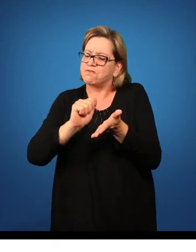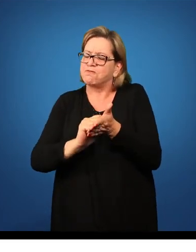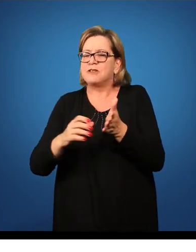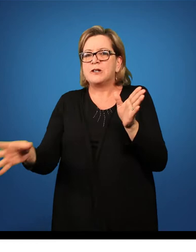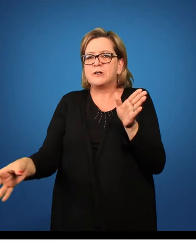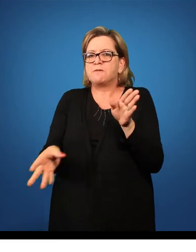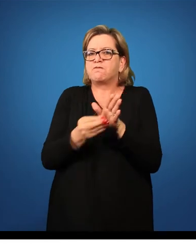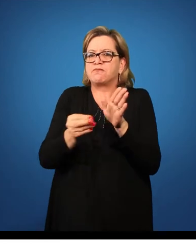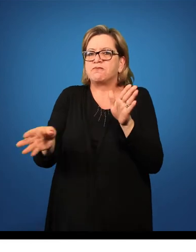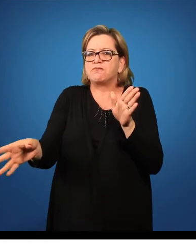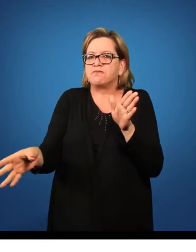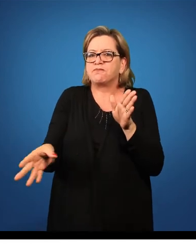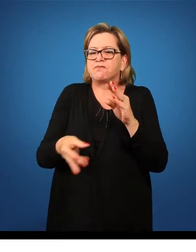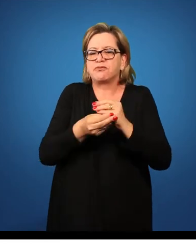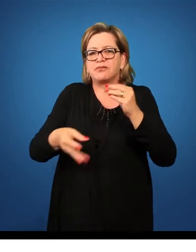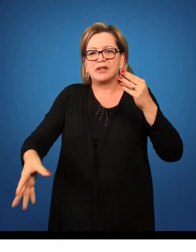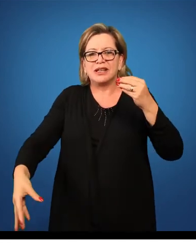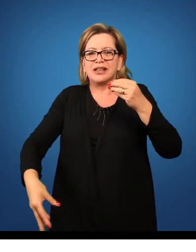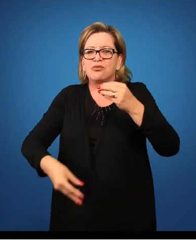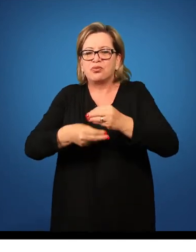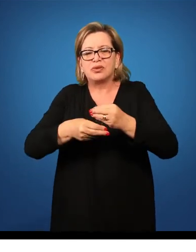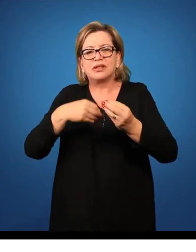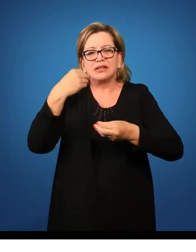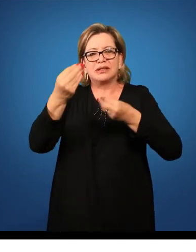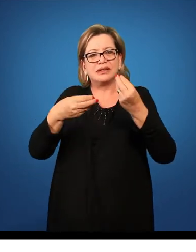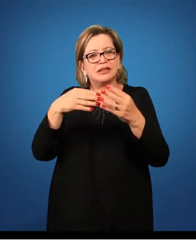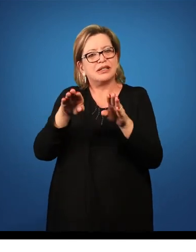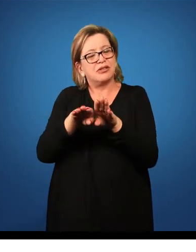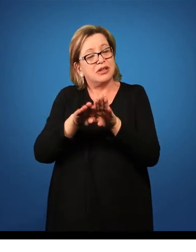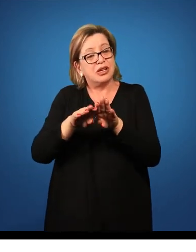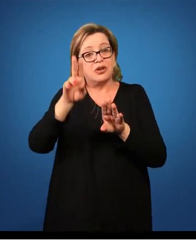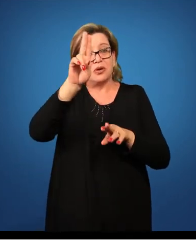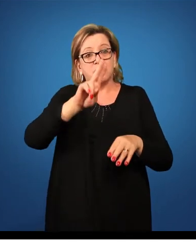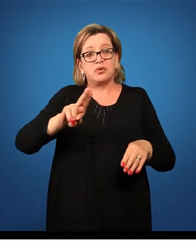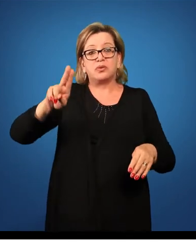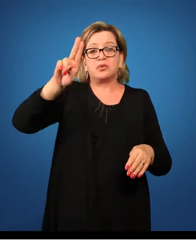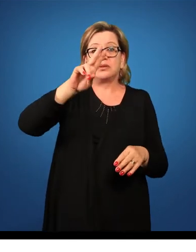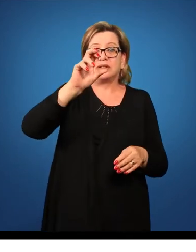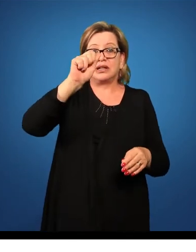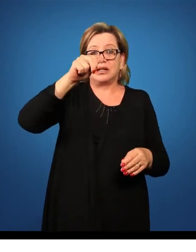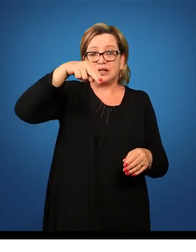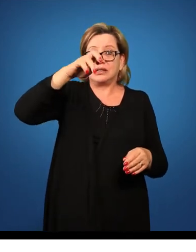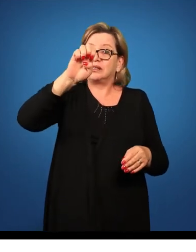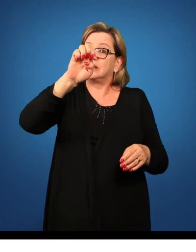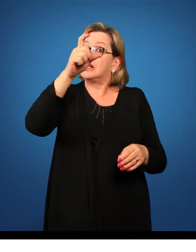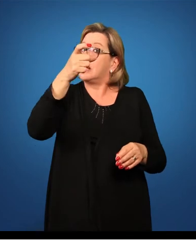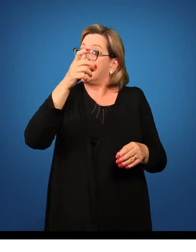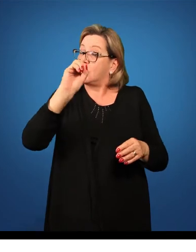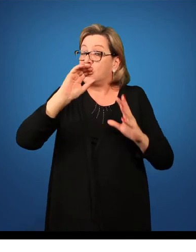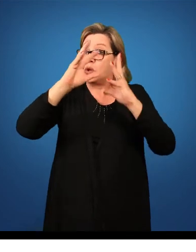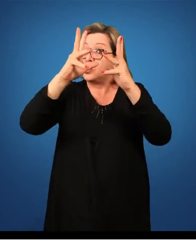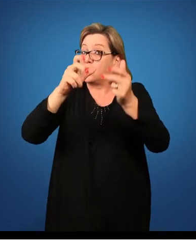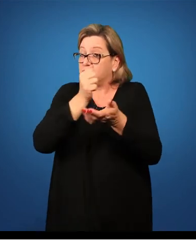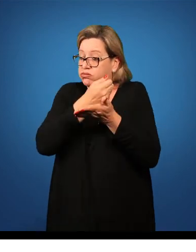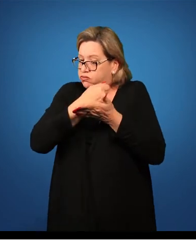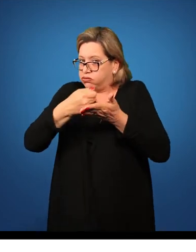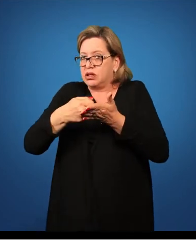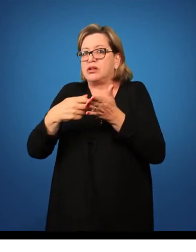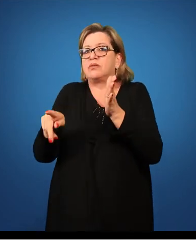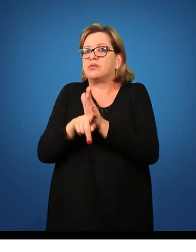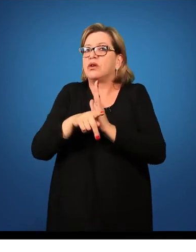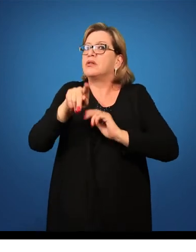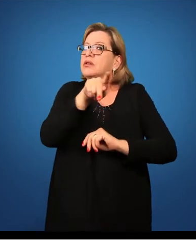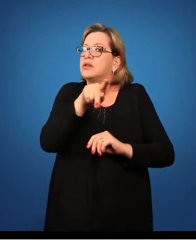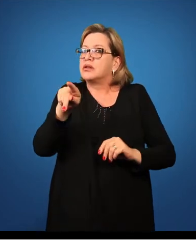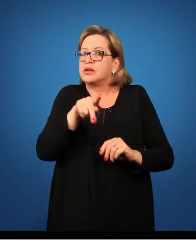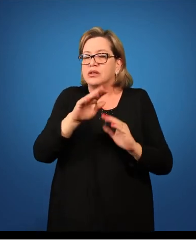além de relatar, vão colocar como anexo, todos eles assinados pelo professor da escola com